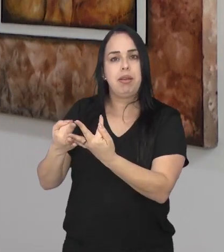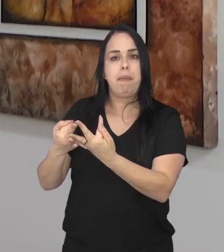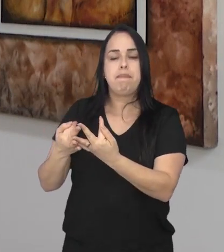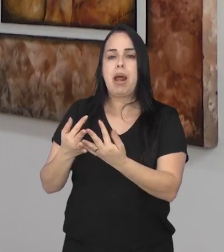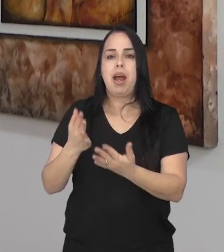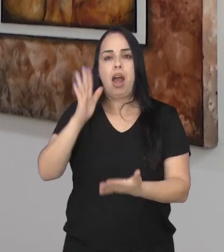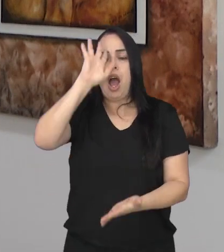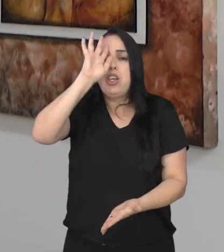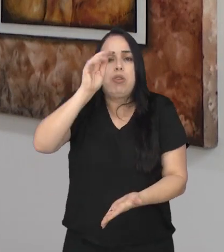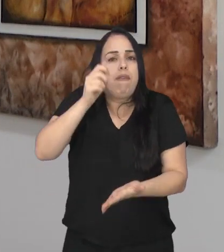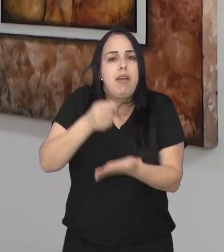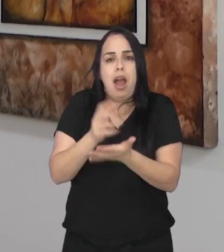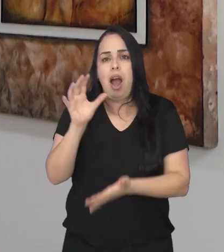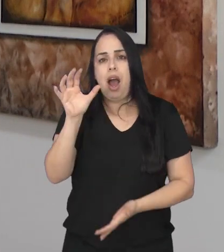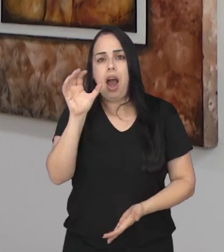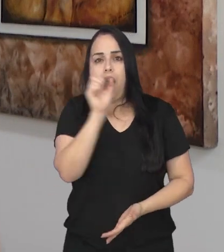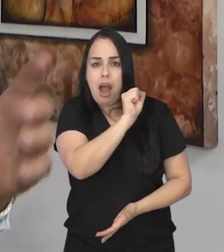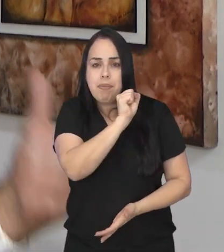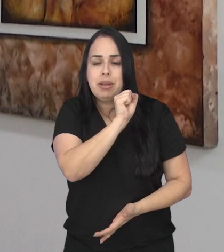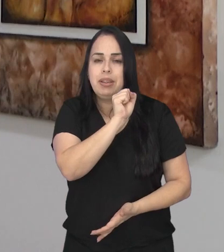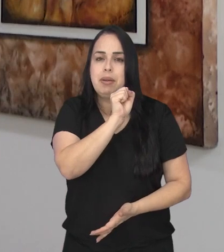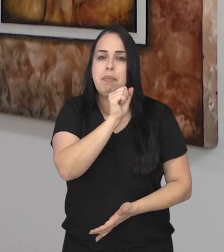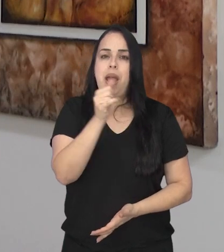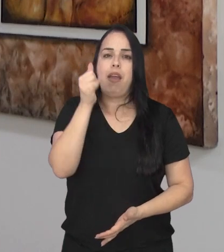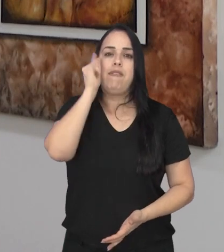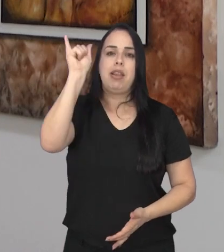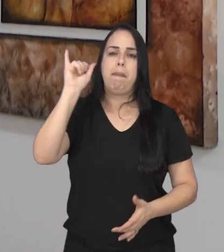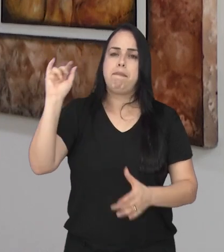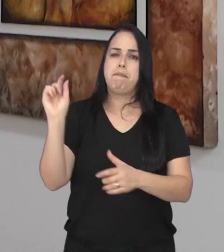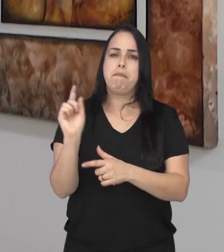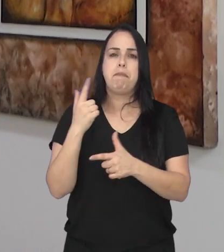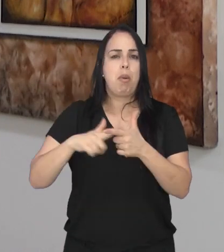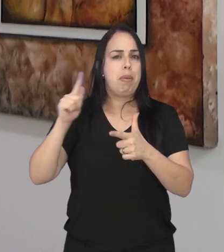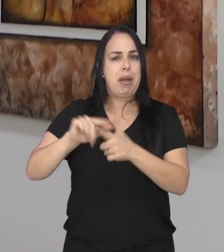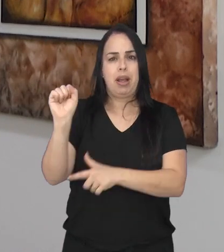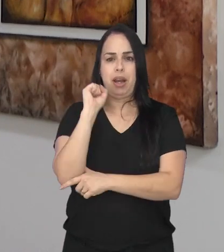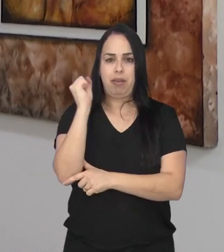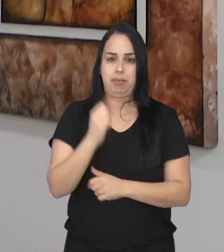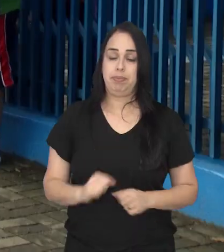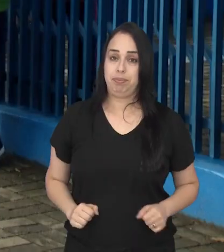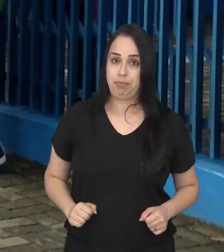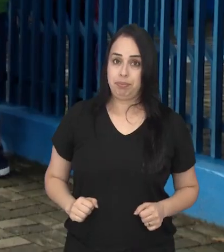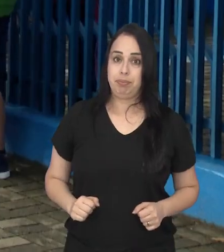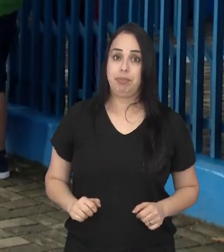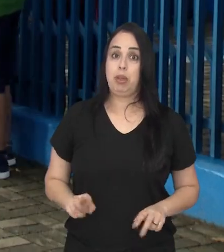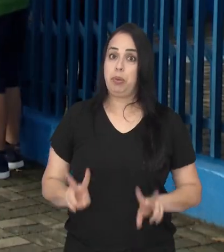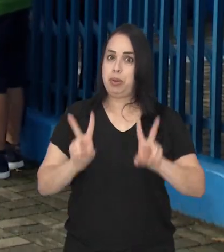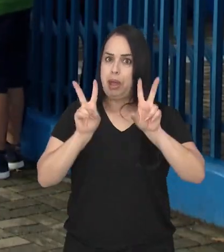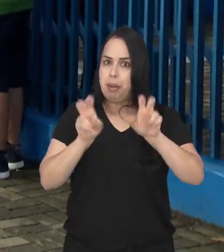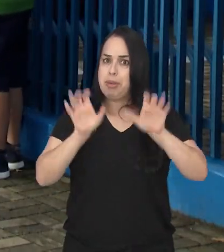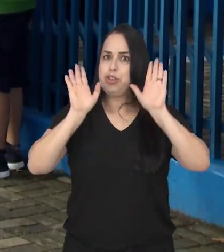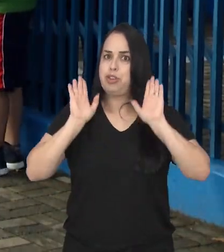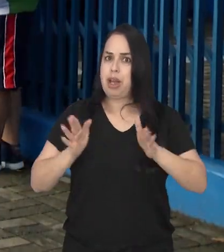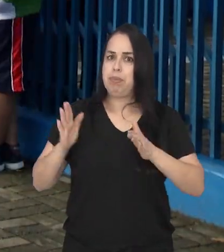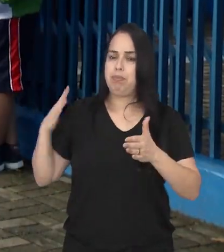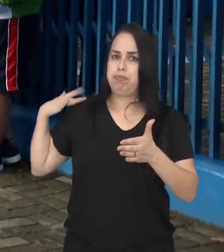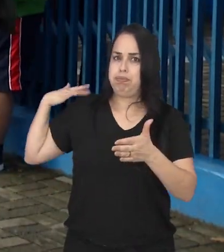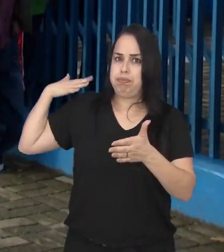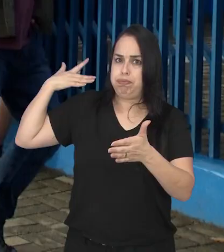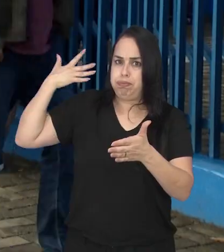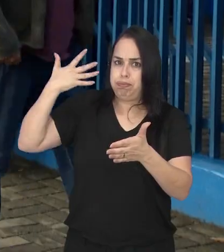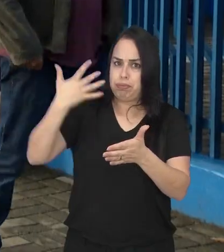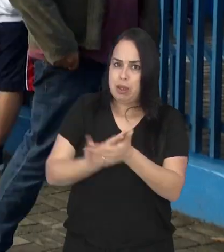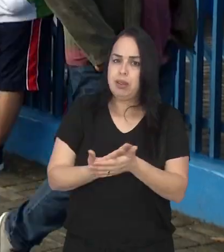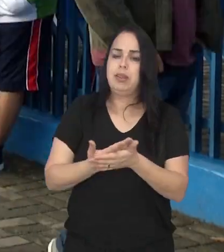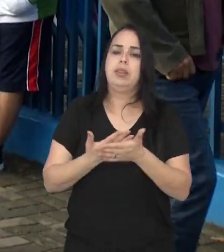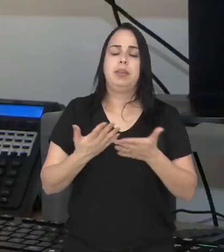possa resolver esse problema antes que ele chegue a uma situação muito pior. O assunto já está em pauta há alguns anos nas